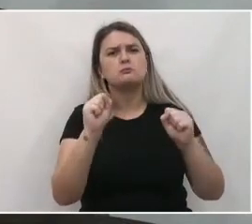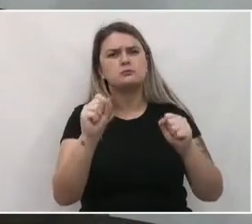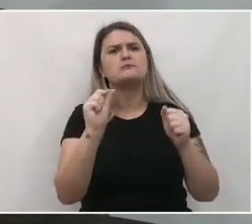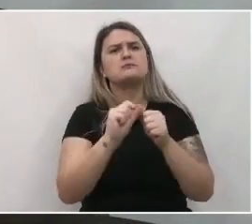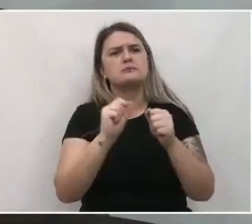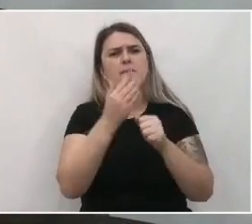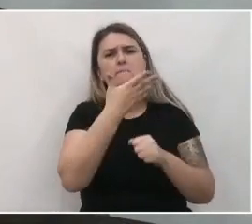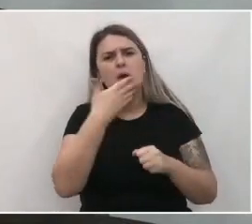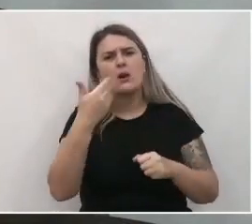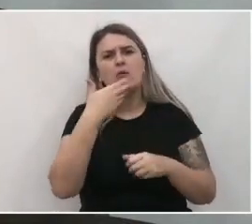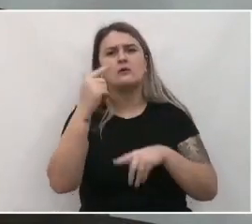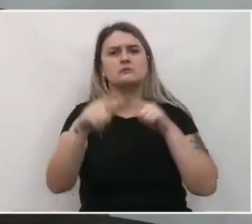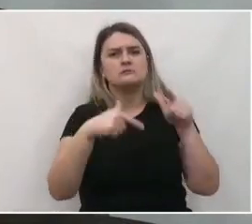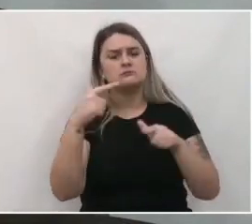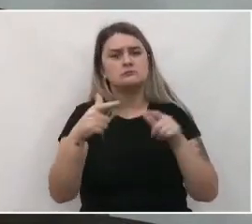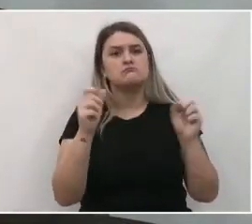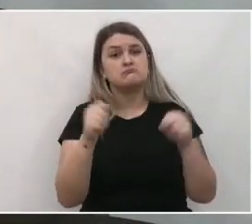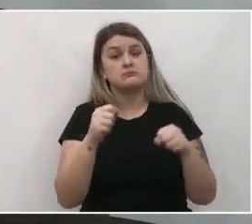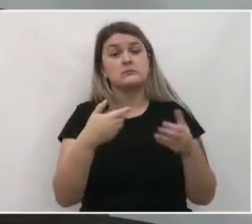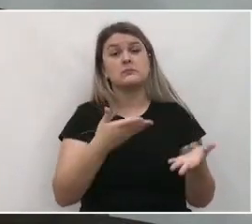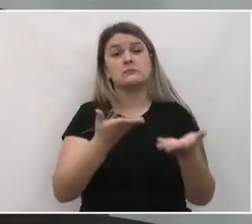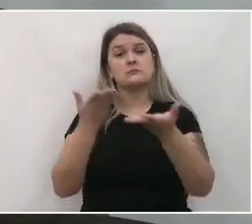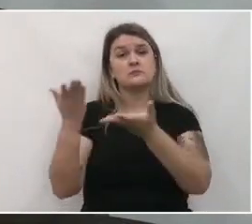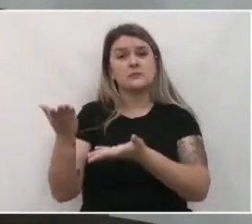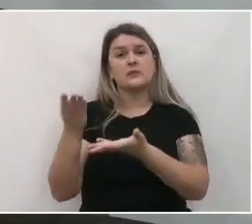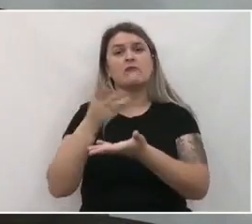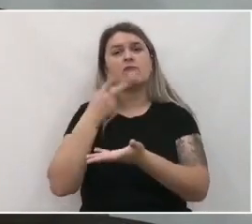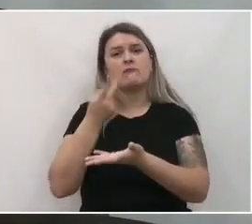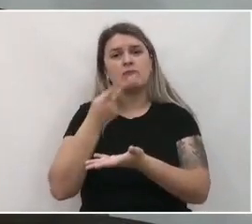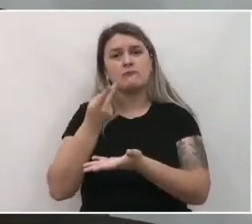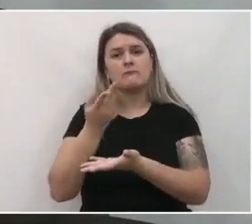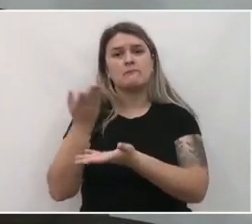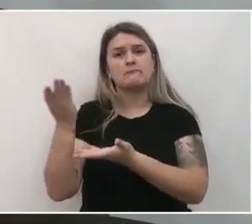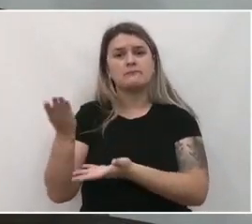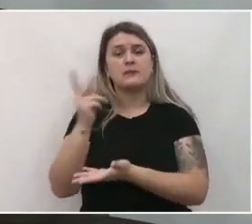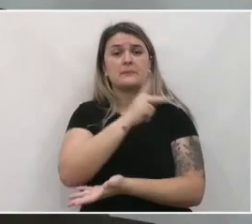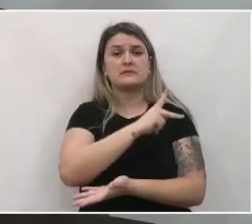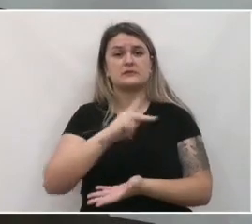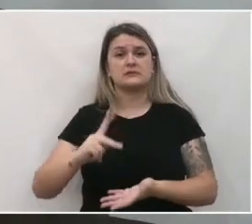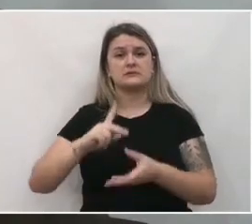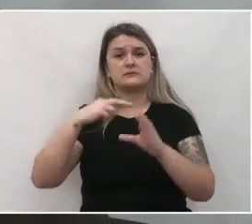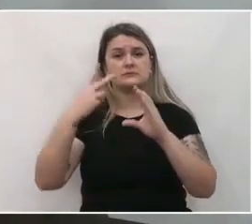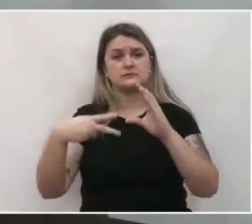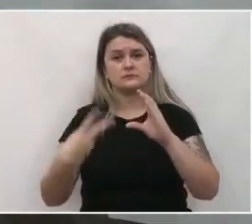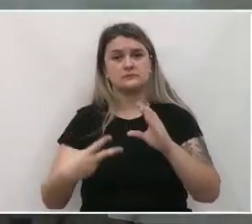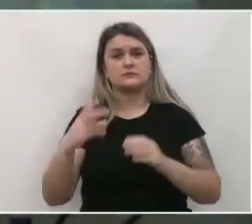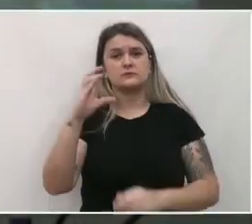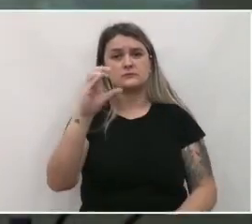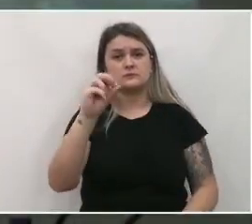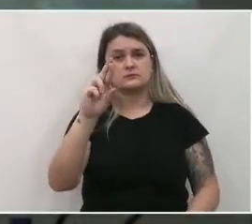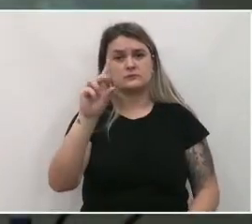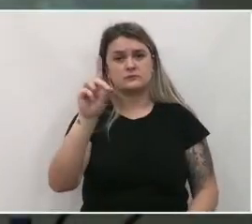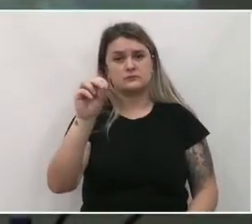trabalho possível. Eu passo a palavra agora aqui para o presidente da Câmara, Cordova.